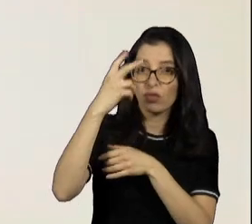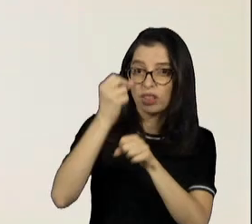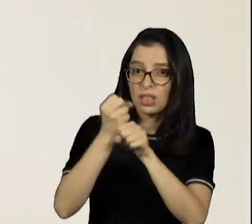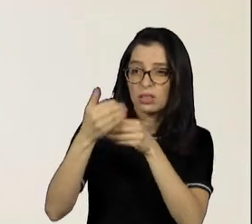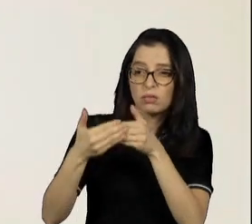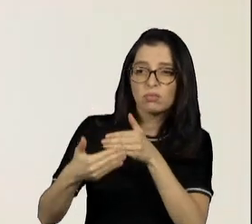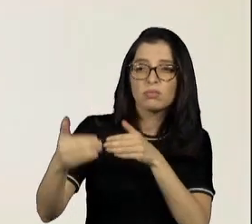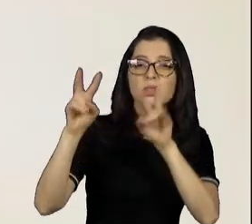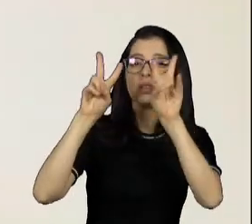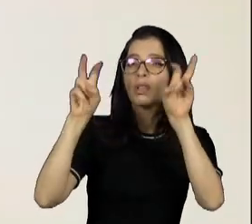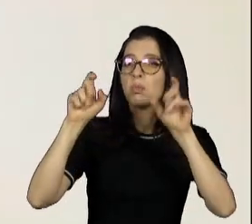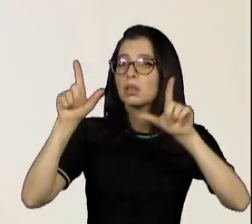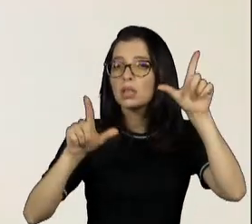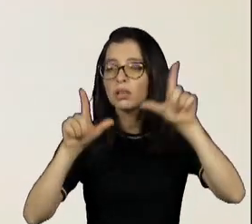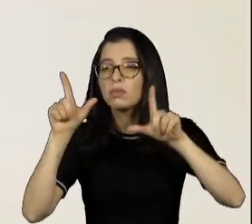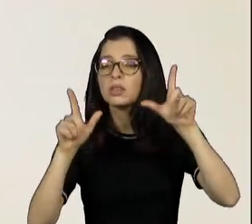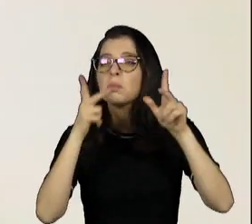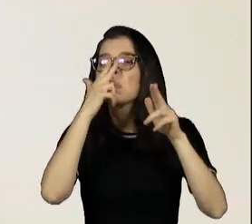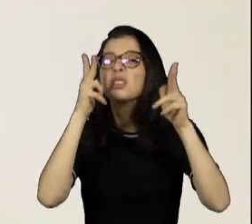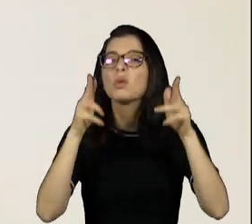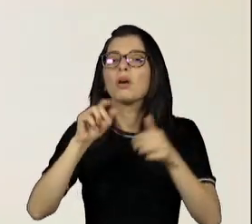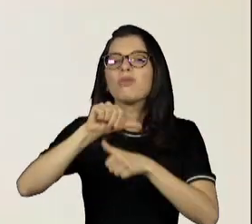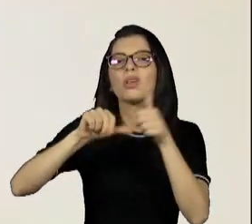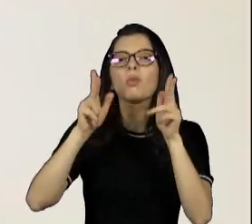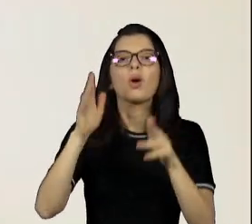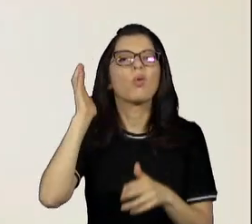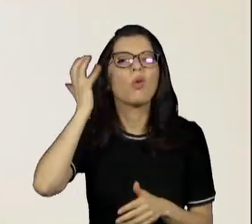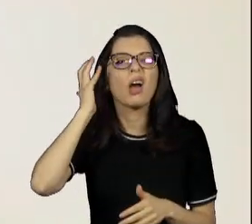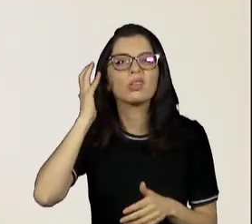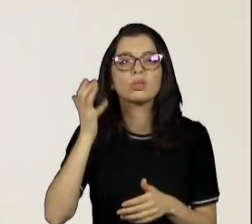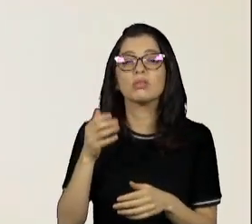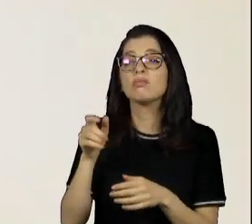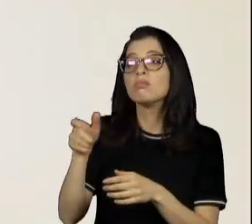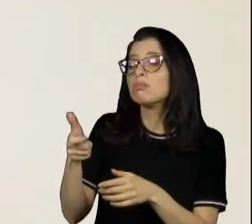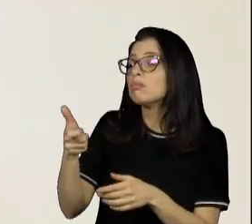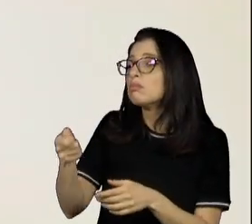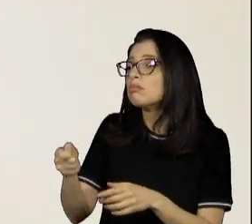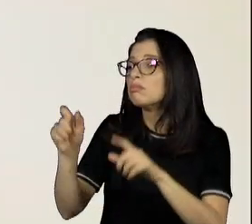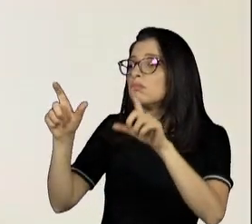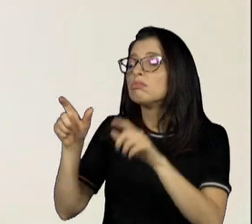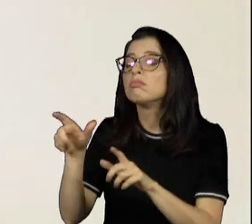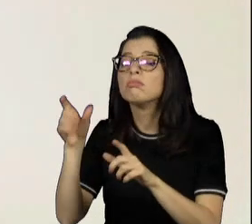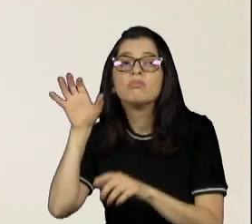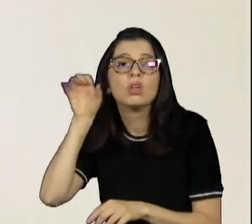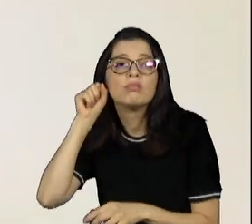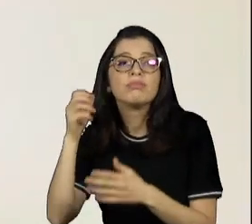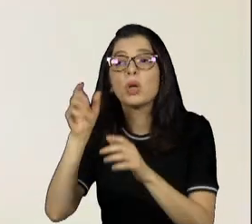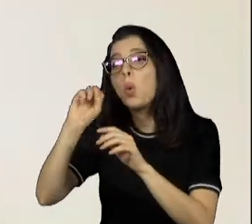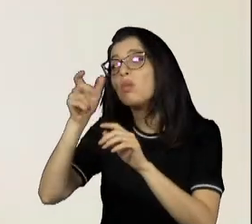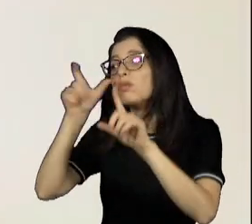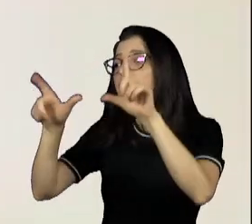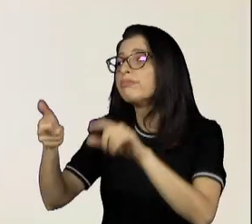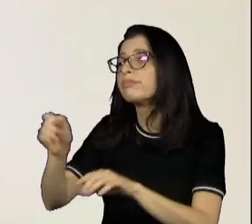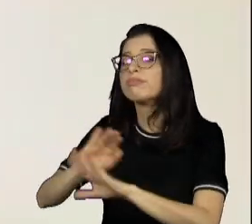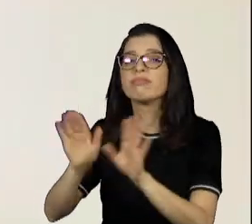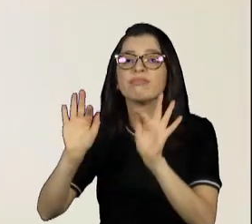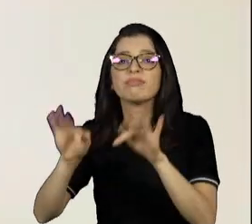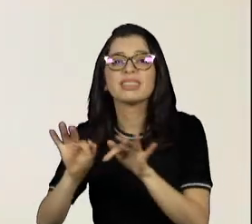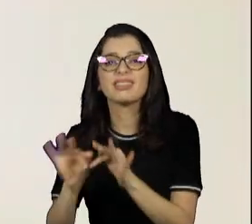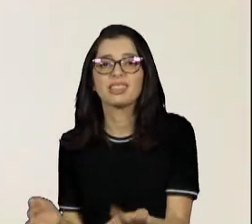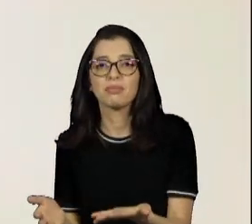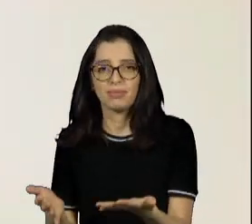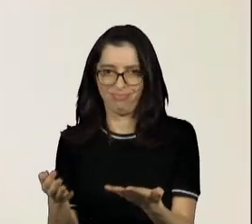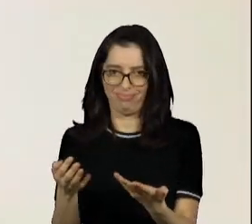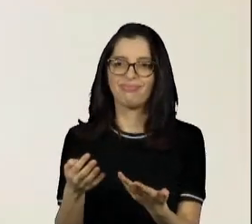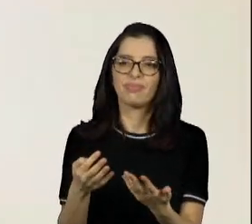falar da televisão quase como um rádio. vou ligar a hora que eu quiser e ouvir o que eu quiser. Eu acho que a televisão está perdendo um espaço